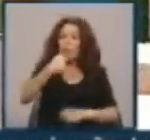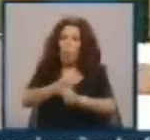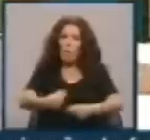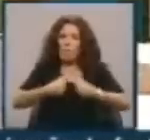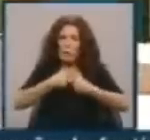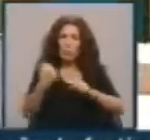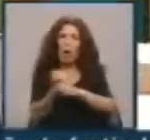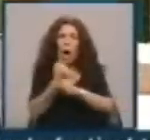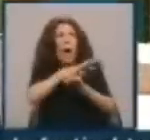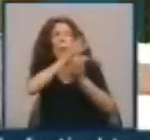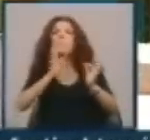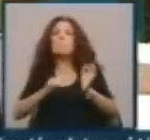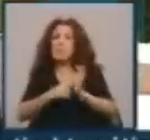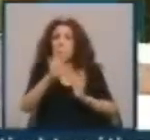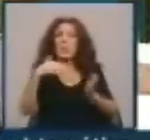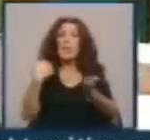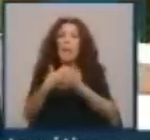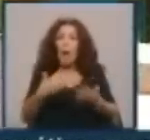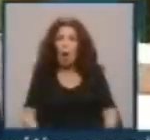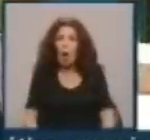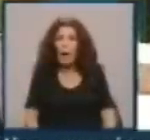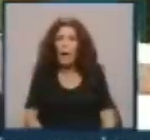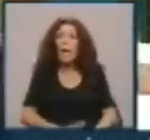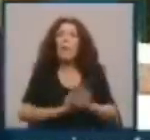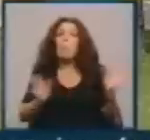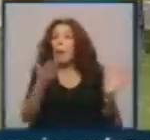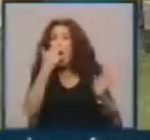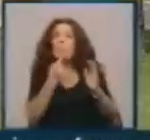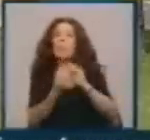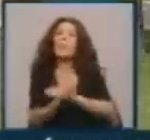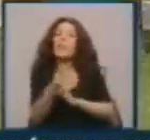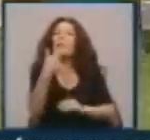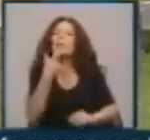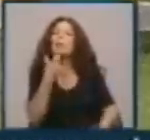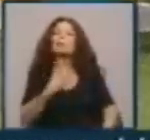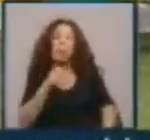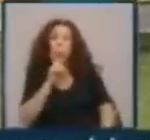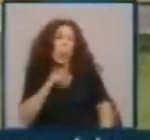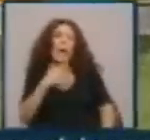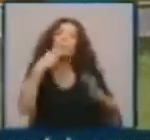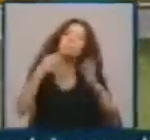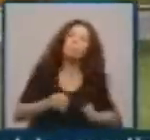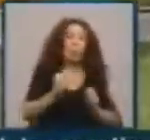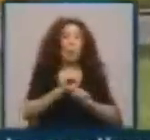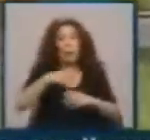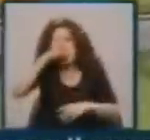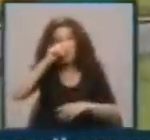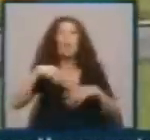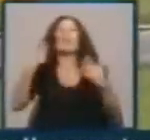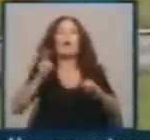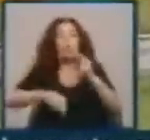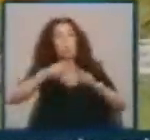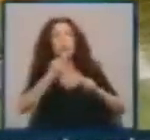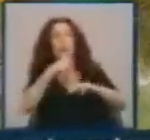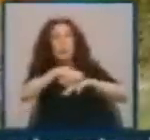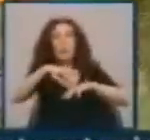fazer as obras necessárias. Até agora é uma parede, não há resposta. Sem respostas concretas, fica por saber quando é que a fachada da